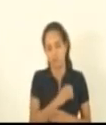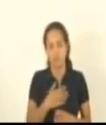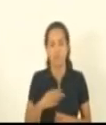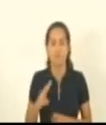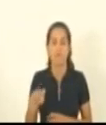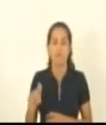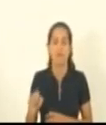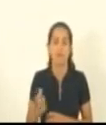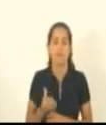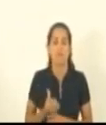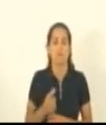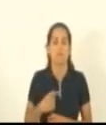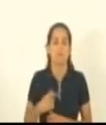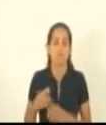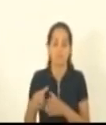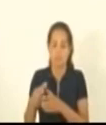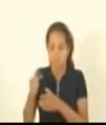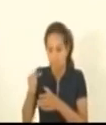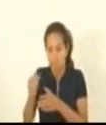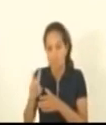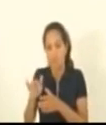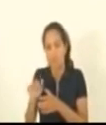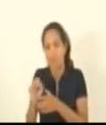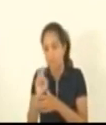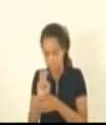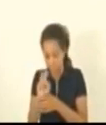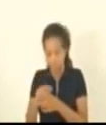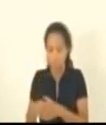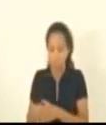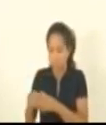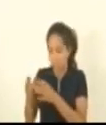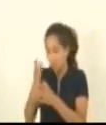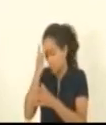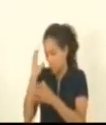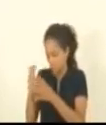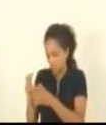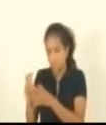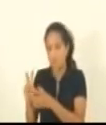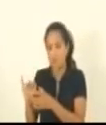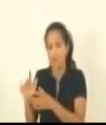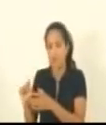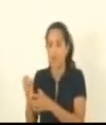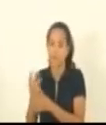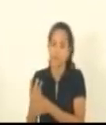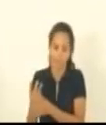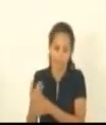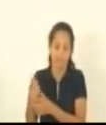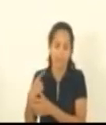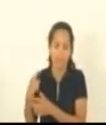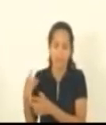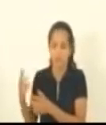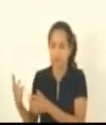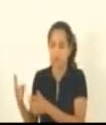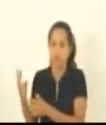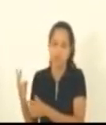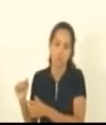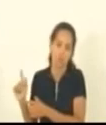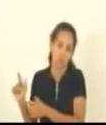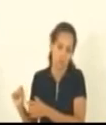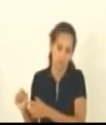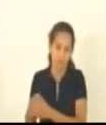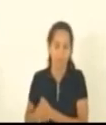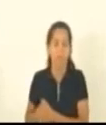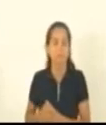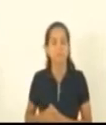nas comissões de sete membros cinco vagas comissões de cinco membros três vagas comissões de três membros duas vagas artigo terceiro